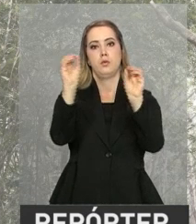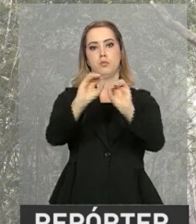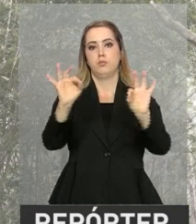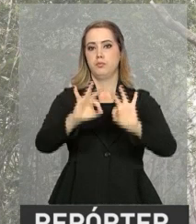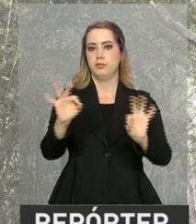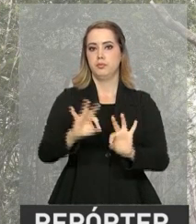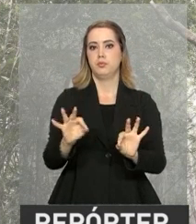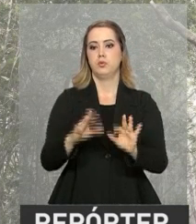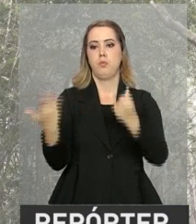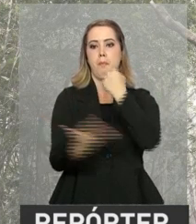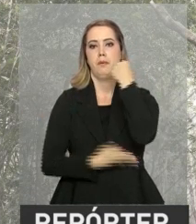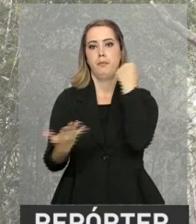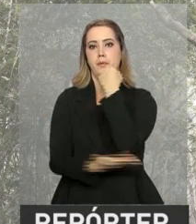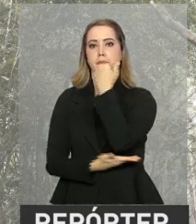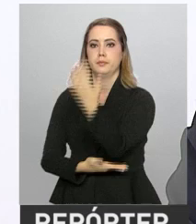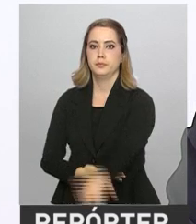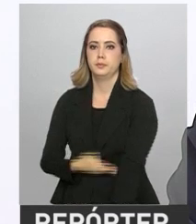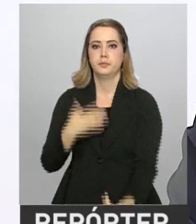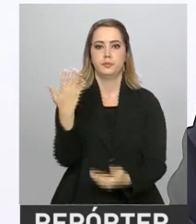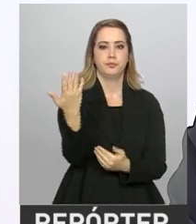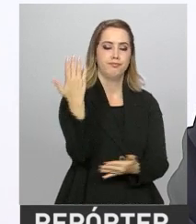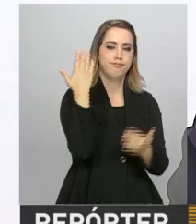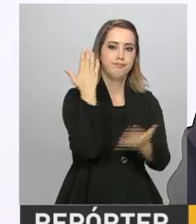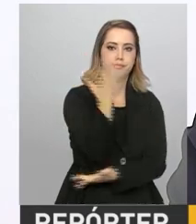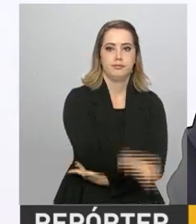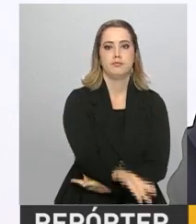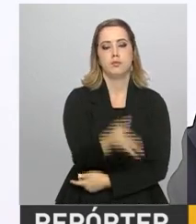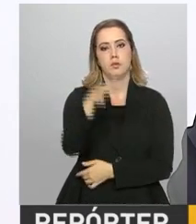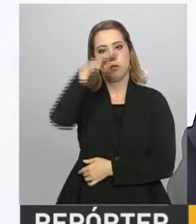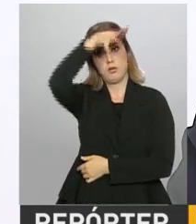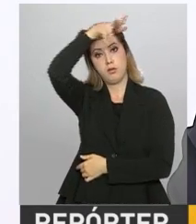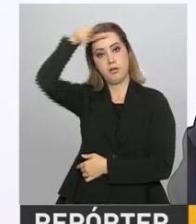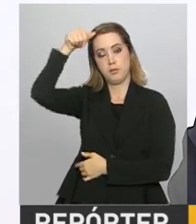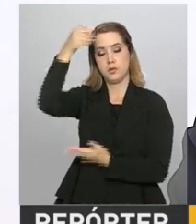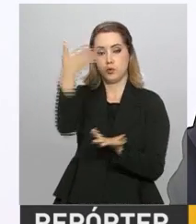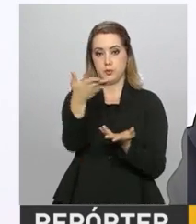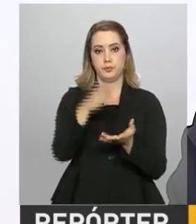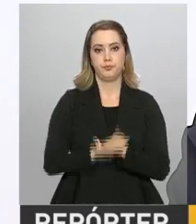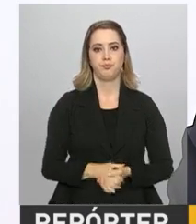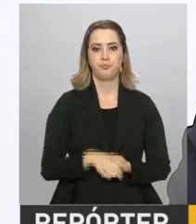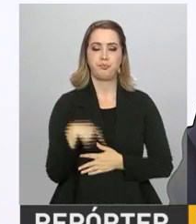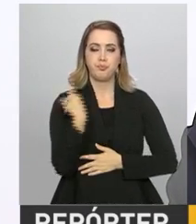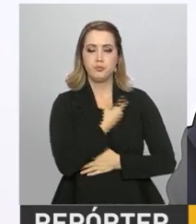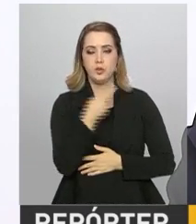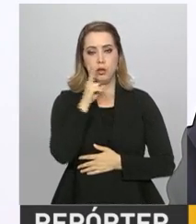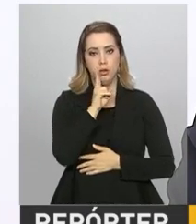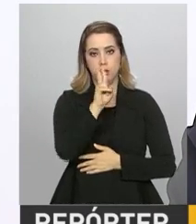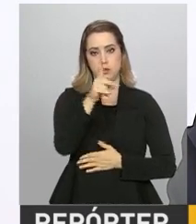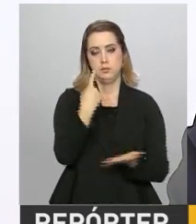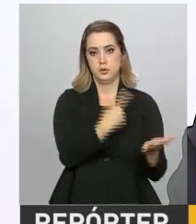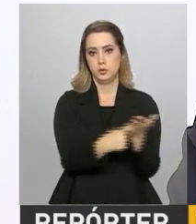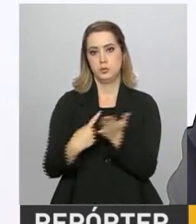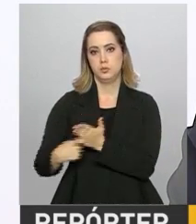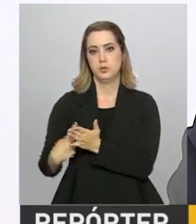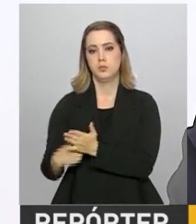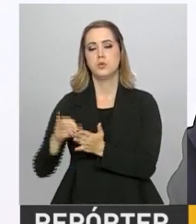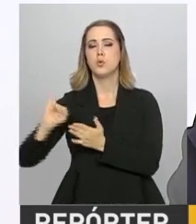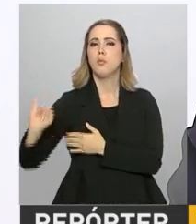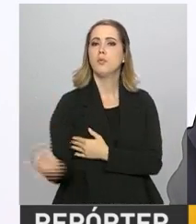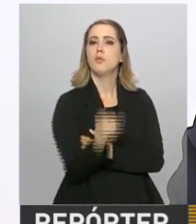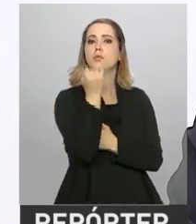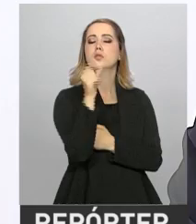o desmatamento ilegal da Amazônia. Nós vemos esse compromisso como uma oportunidade de nós